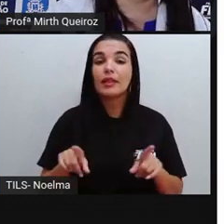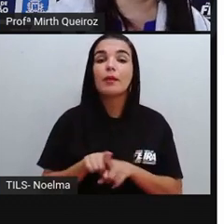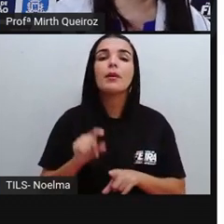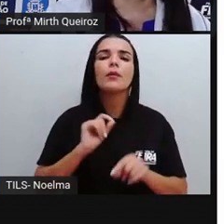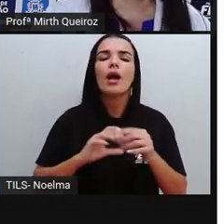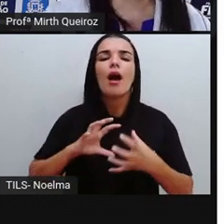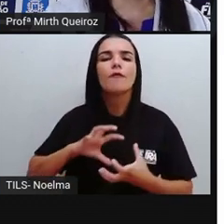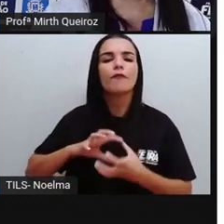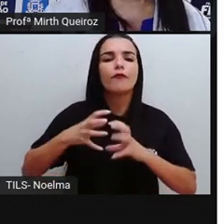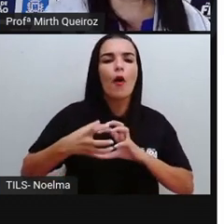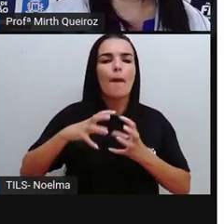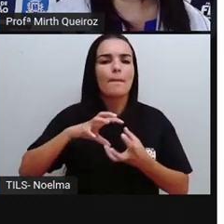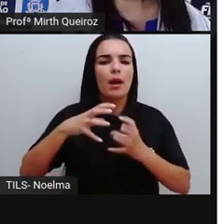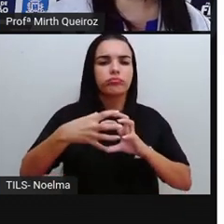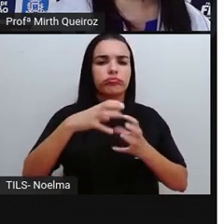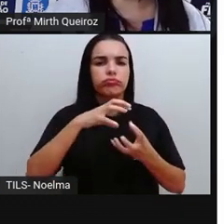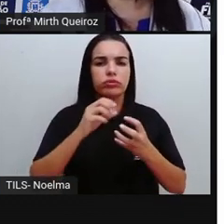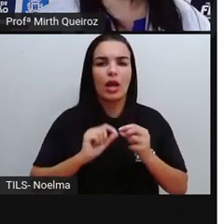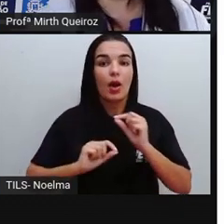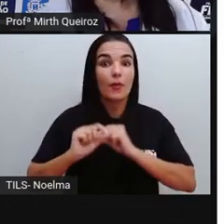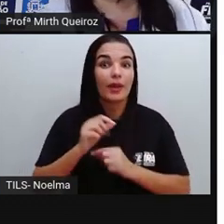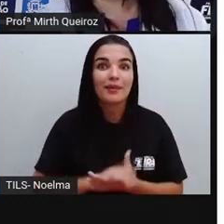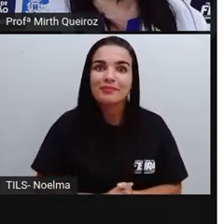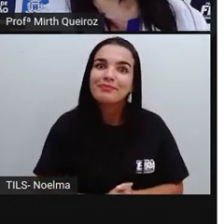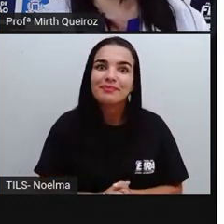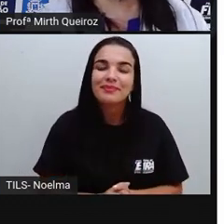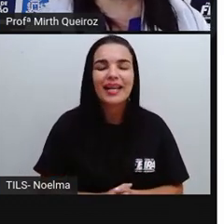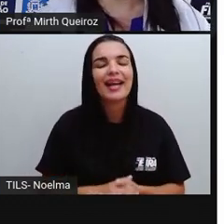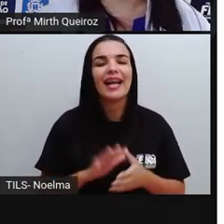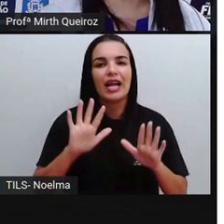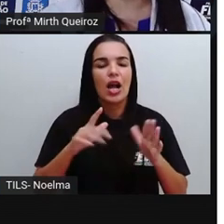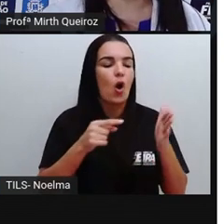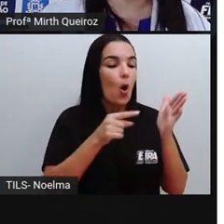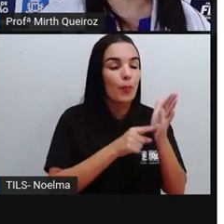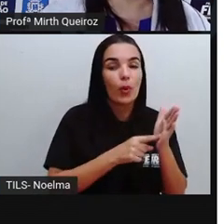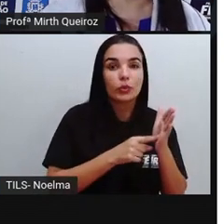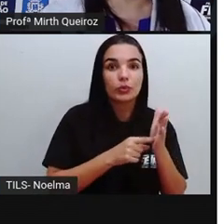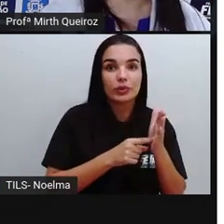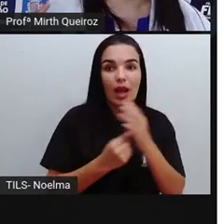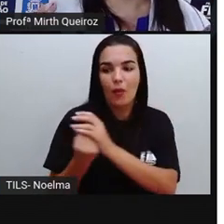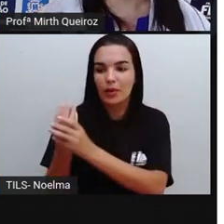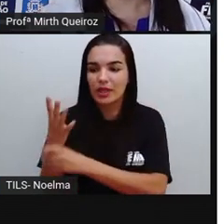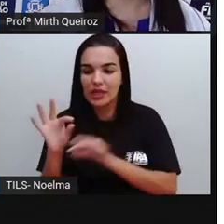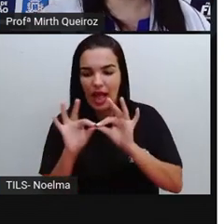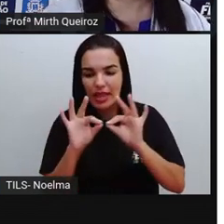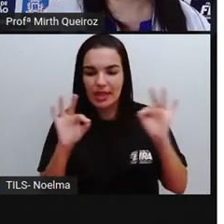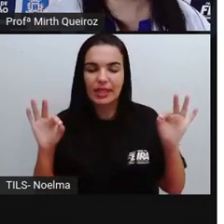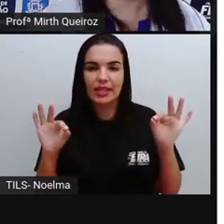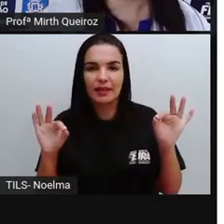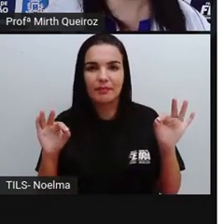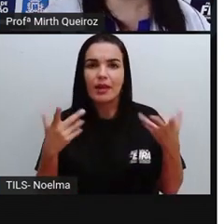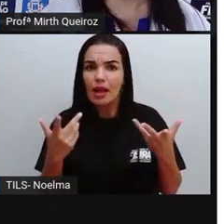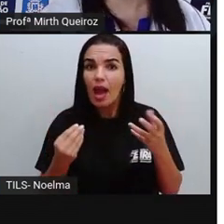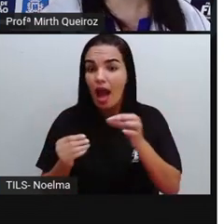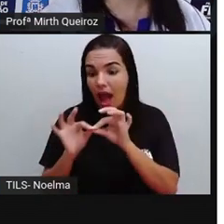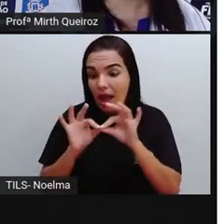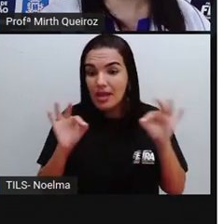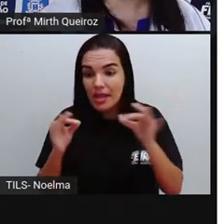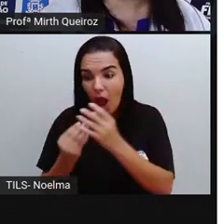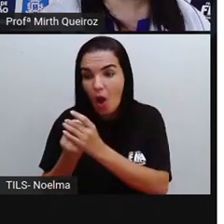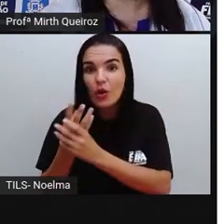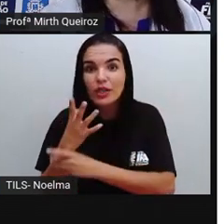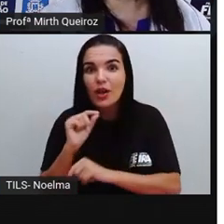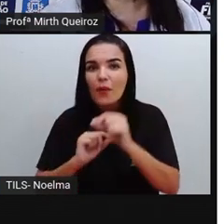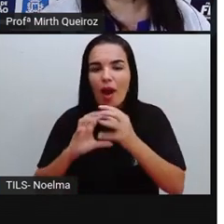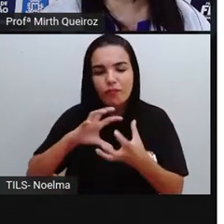forma? O ponto dá origem à linha. A linha vai dar origem à forma, né? Essas